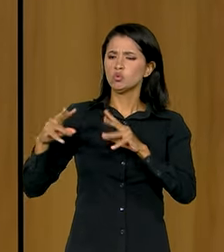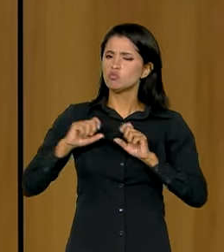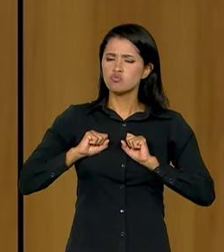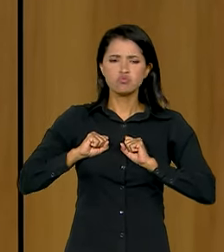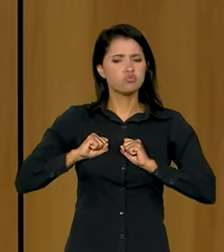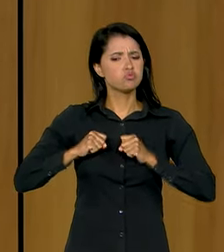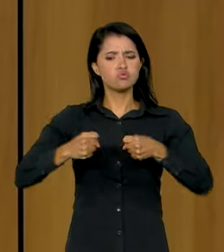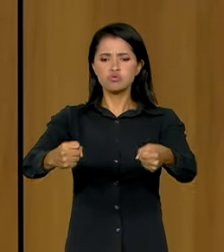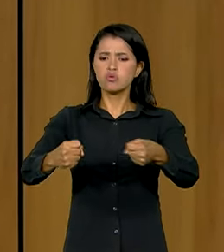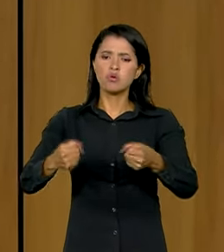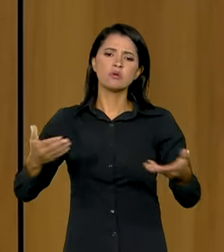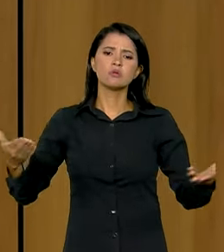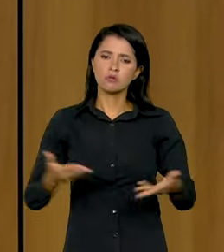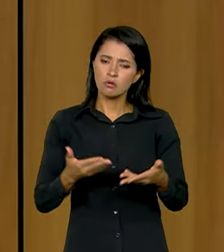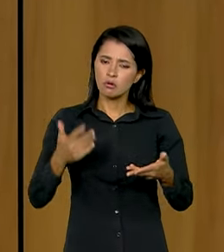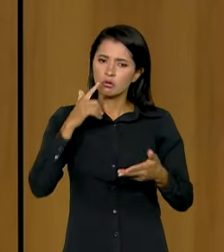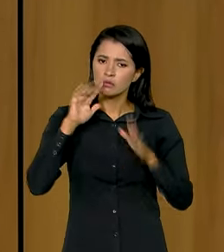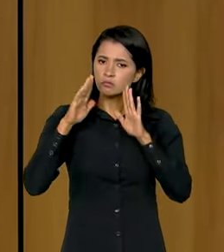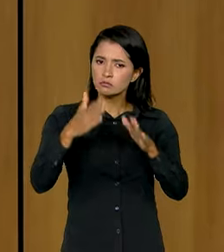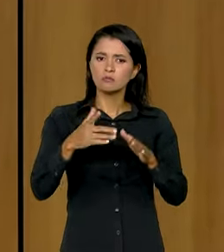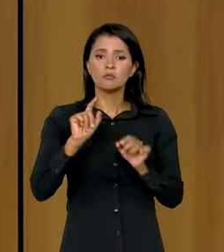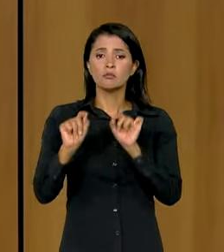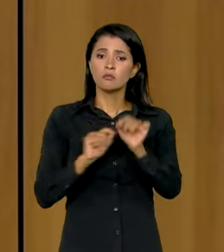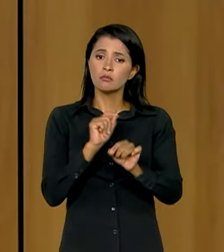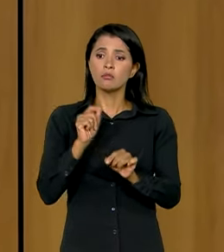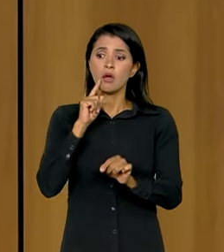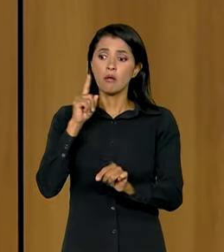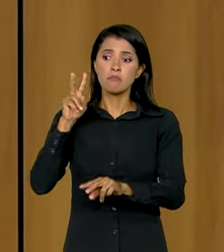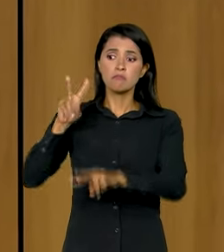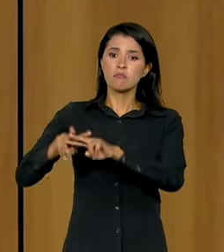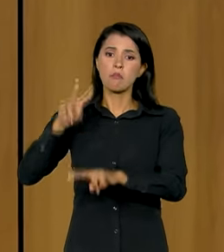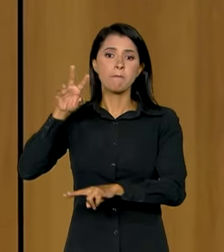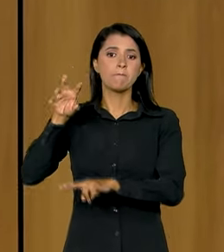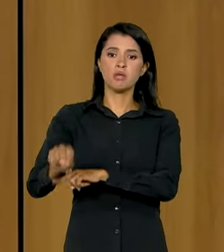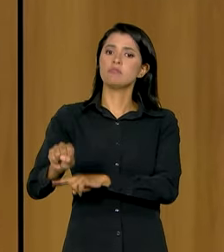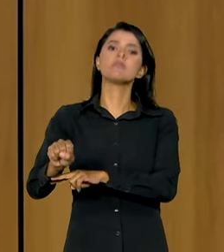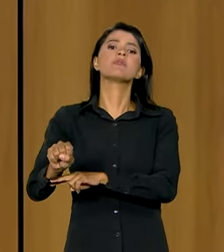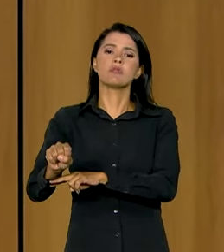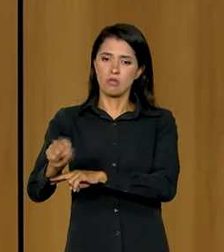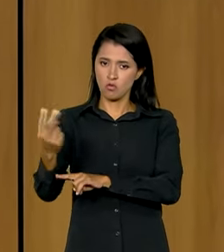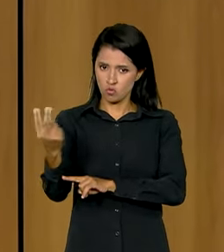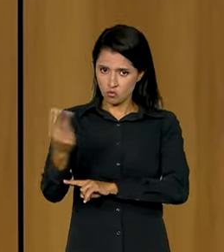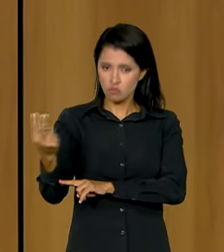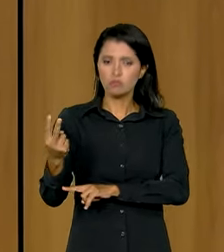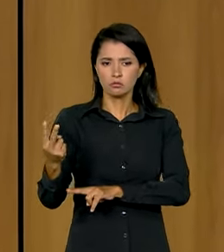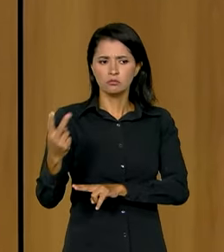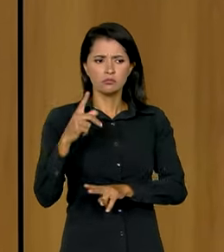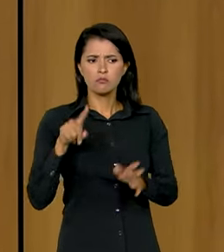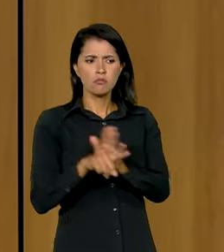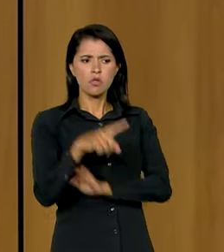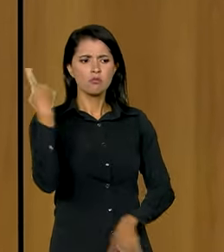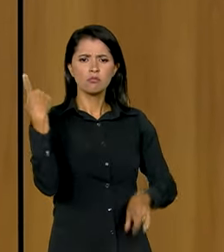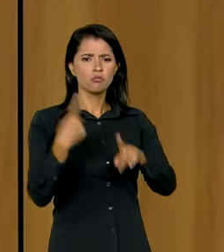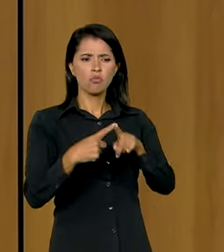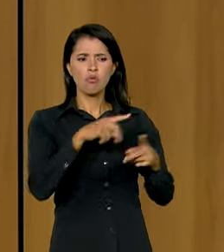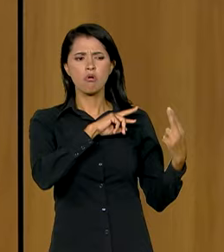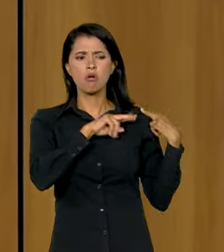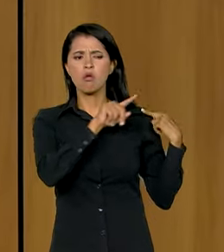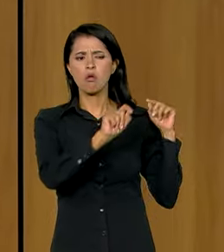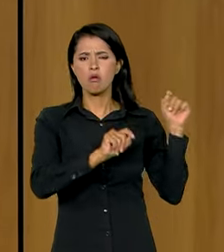esforços estão sendo desenvolvidos para a recaptura e para a apuração de responsabilidade,